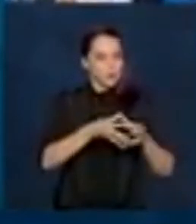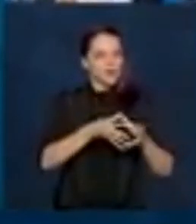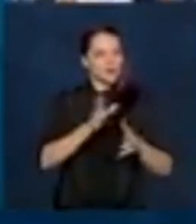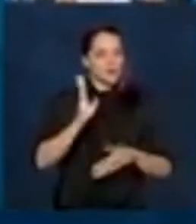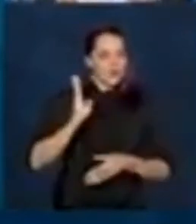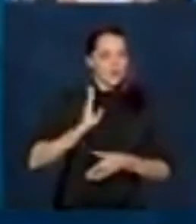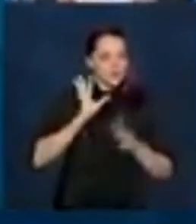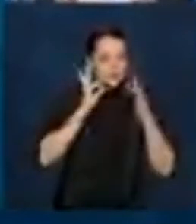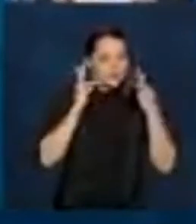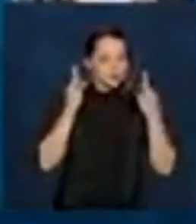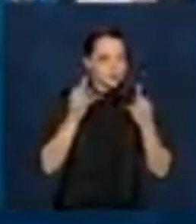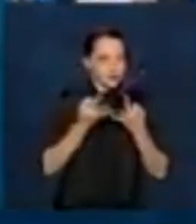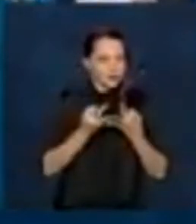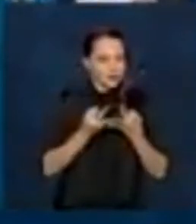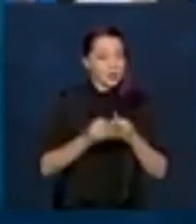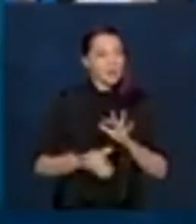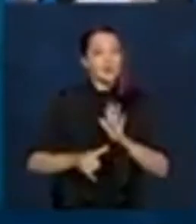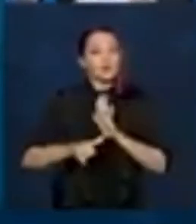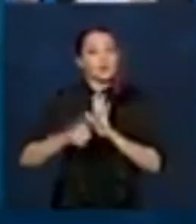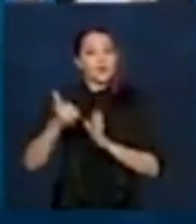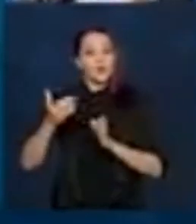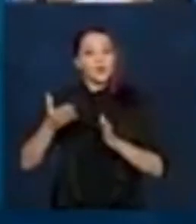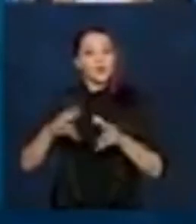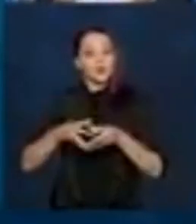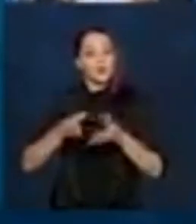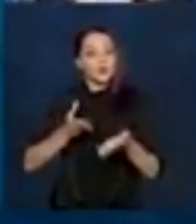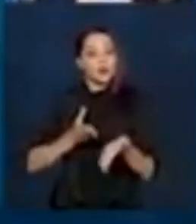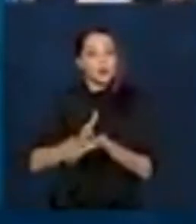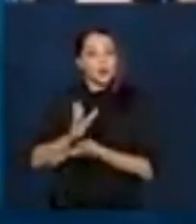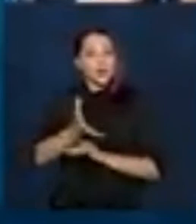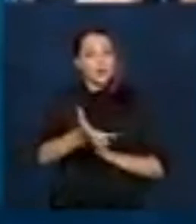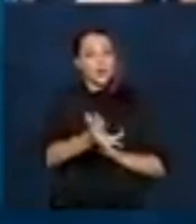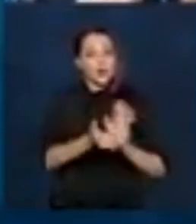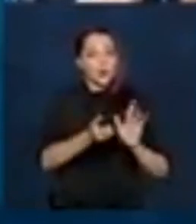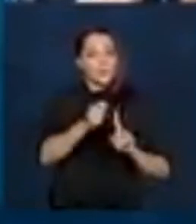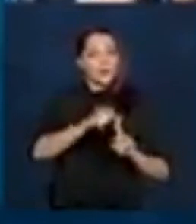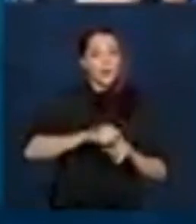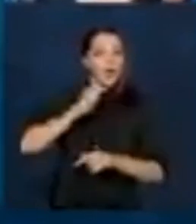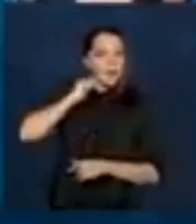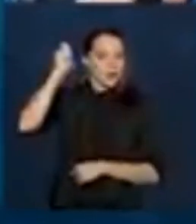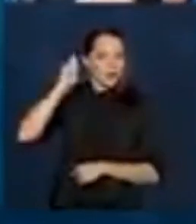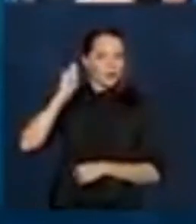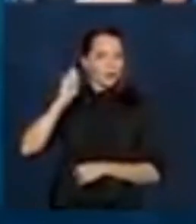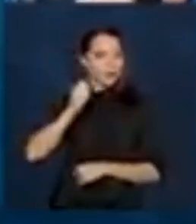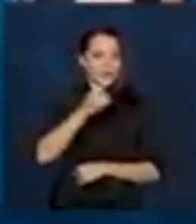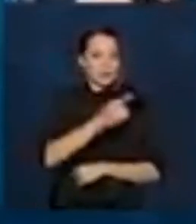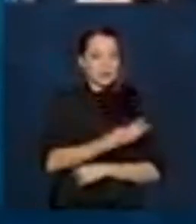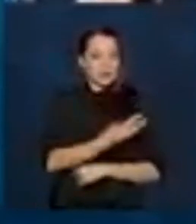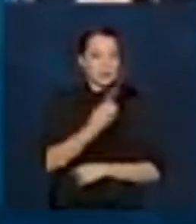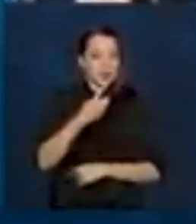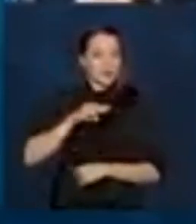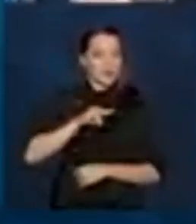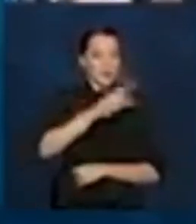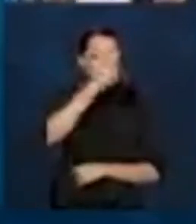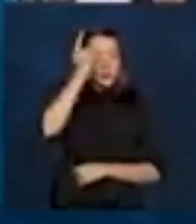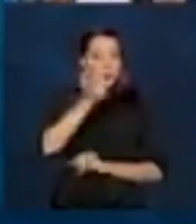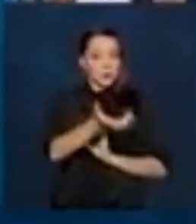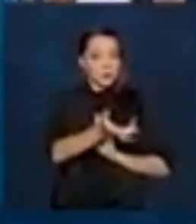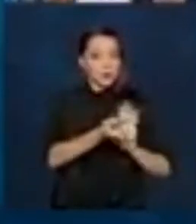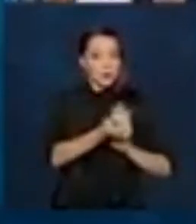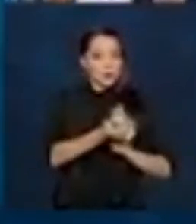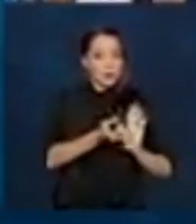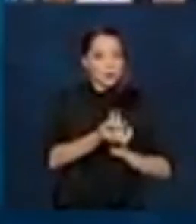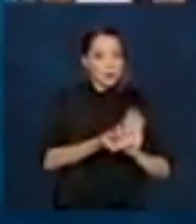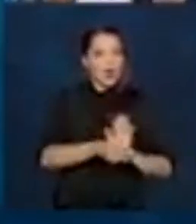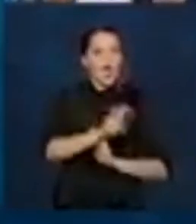Bolsa Família, e o primeiro grupo de aprovados recebeu lá em abril, 31 milhões de pessoas. Esses já